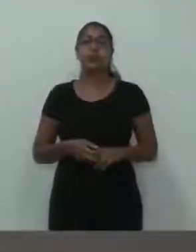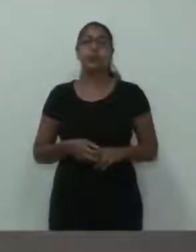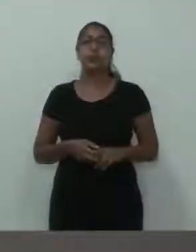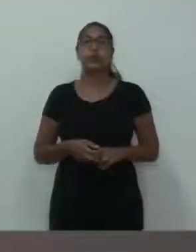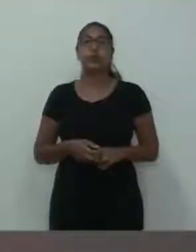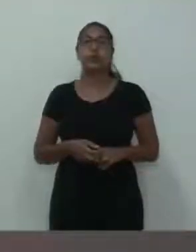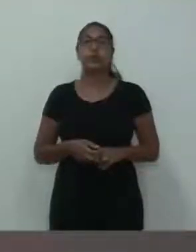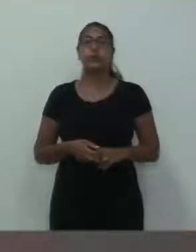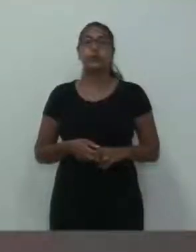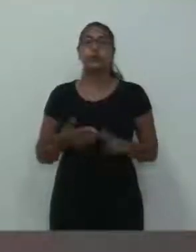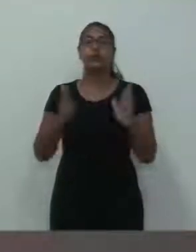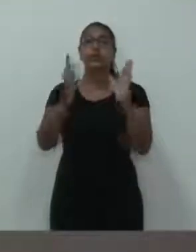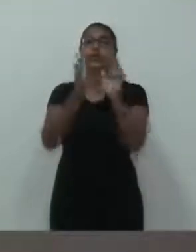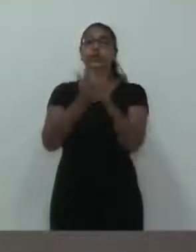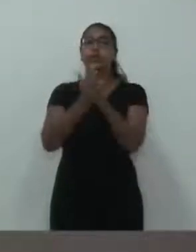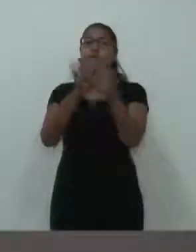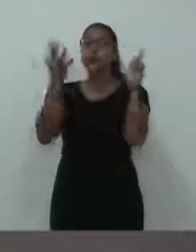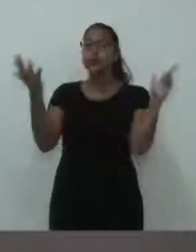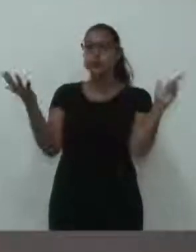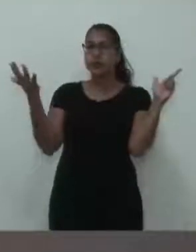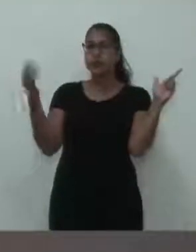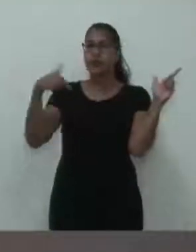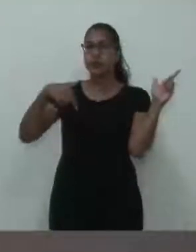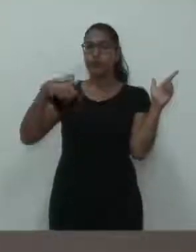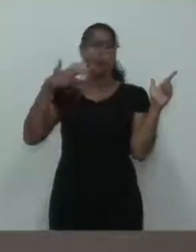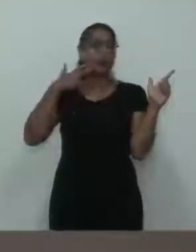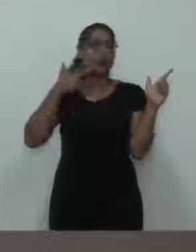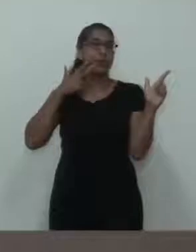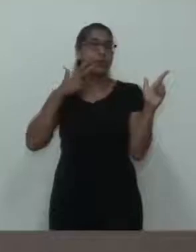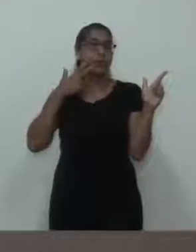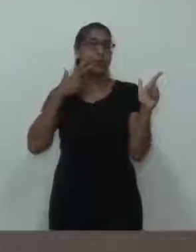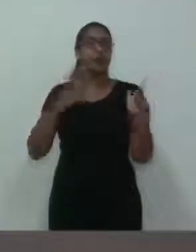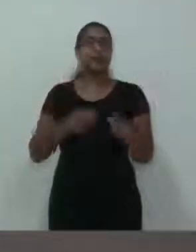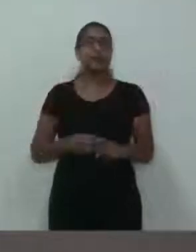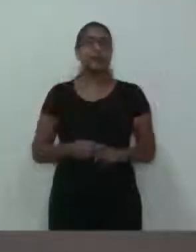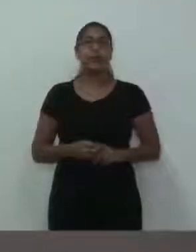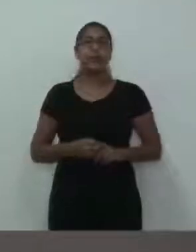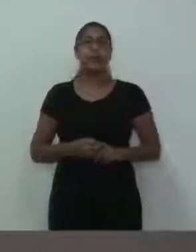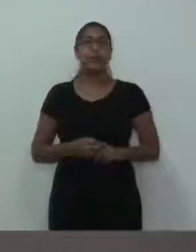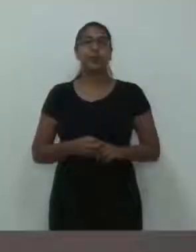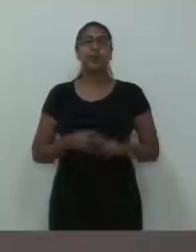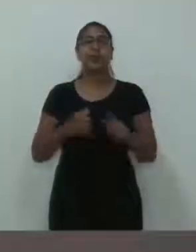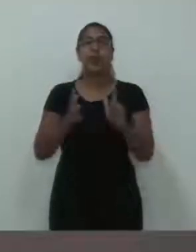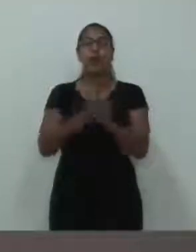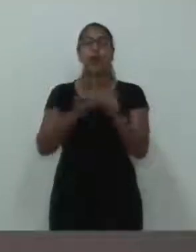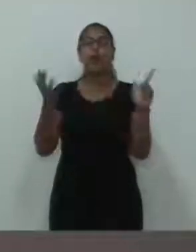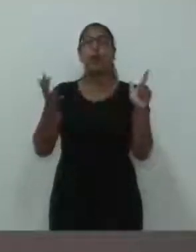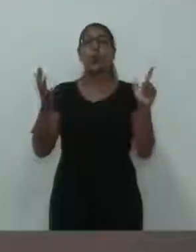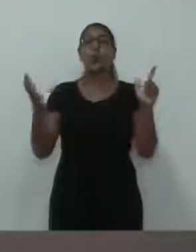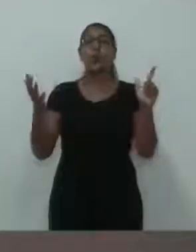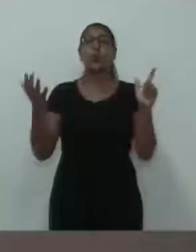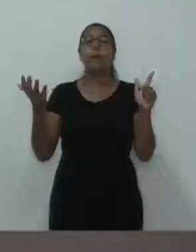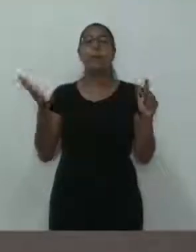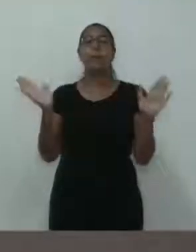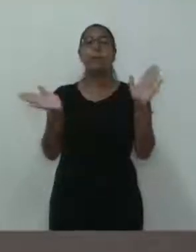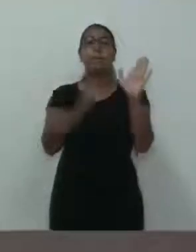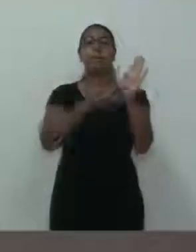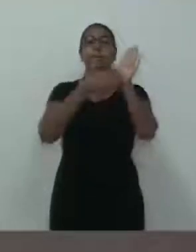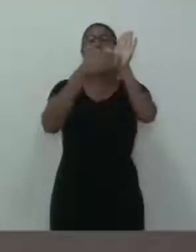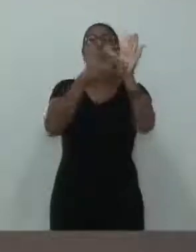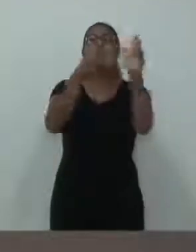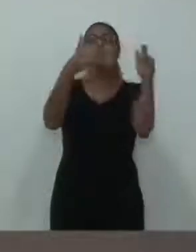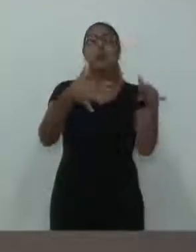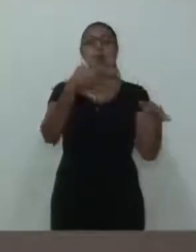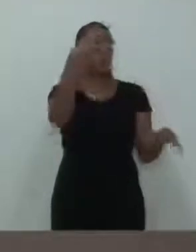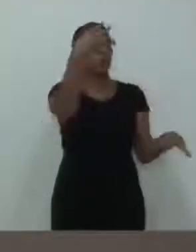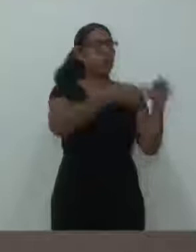O jornal vinculado, o jornal de Viguedo, na estampa, jurídico da Câmara